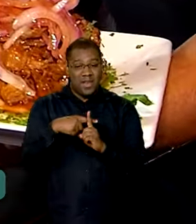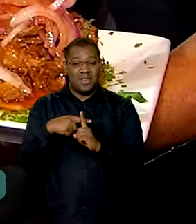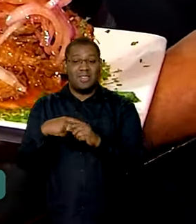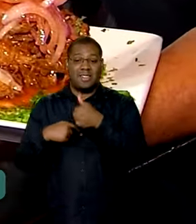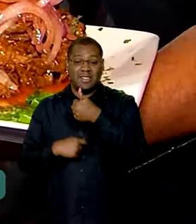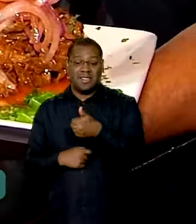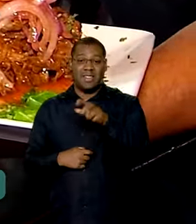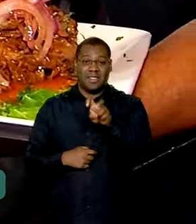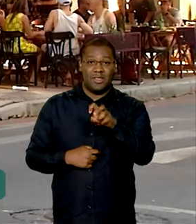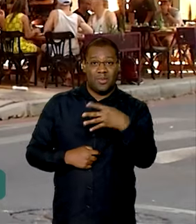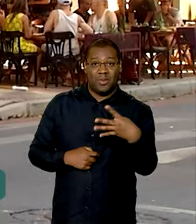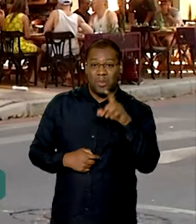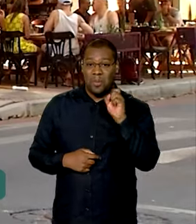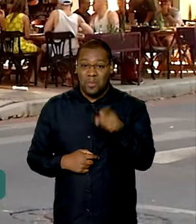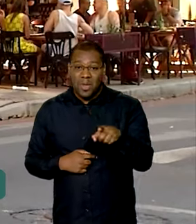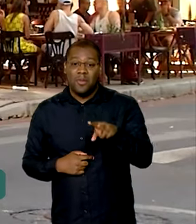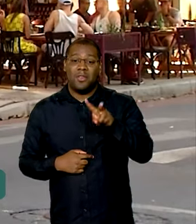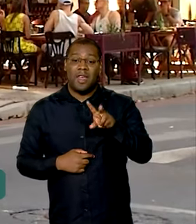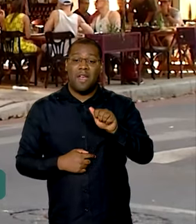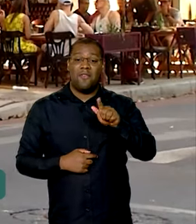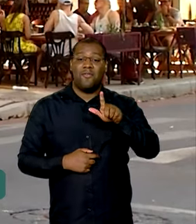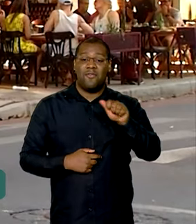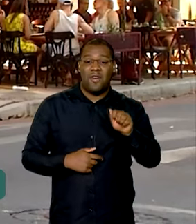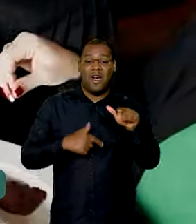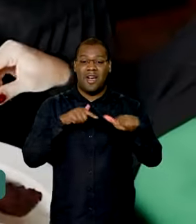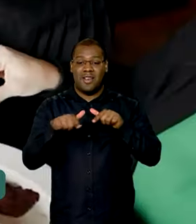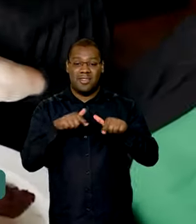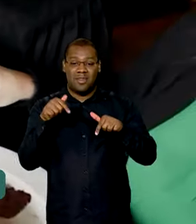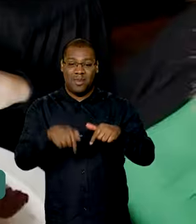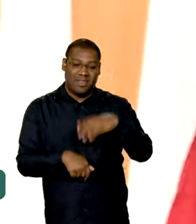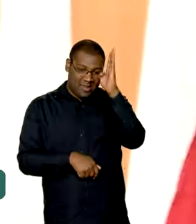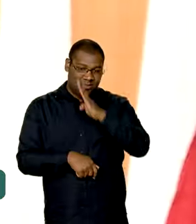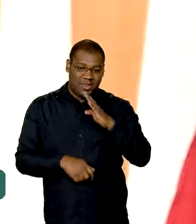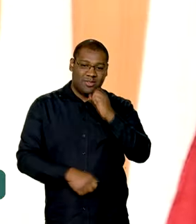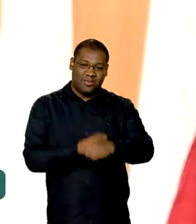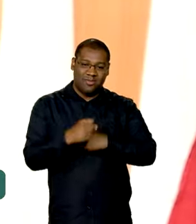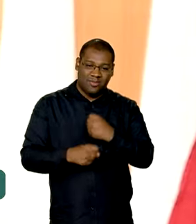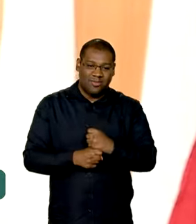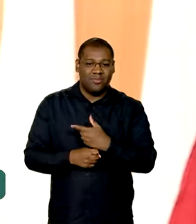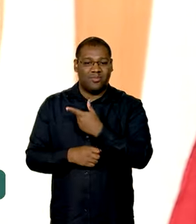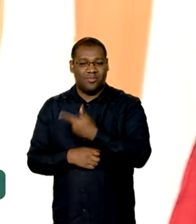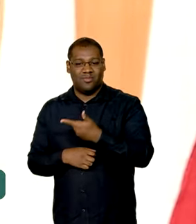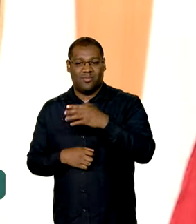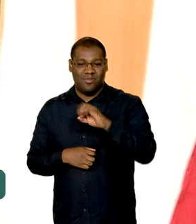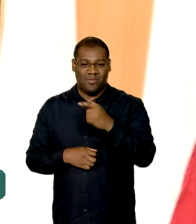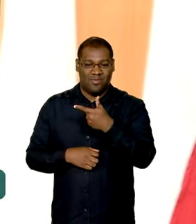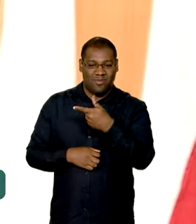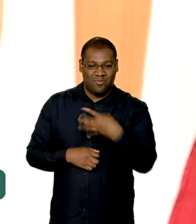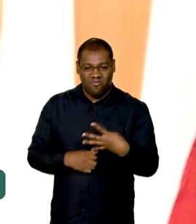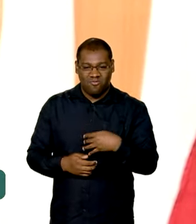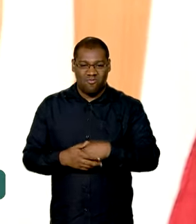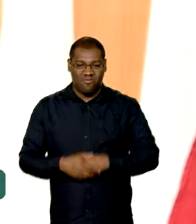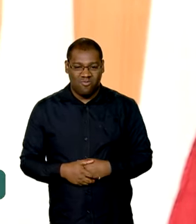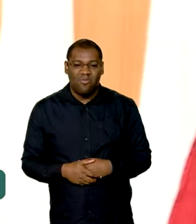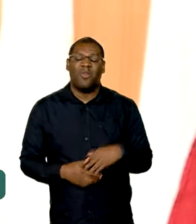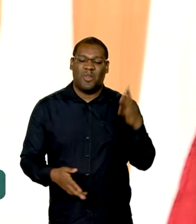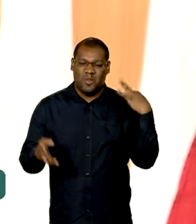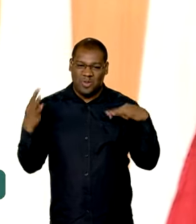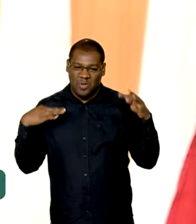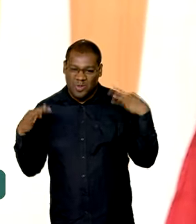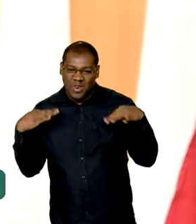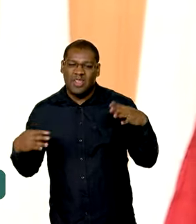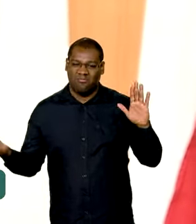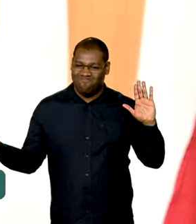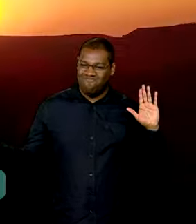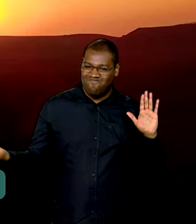novas vagas de trabalho no país só este ano. Mais uma barreira sendo rompida pelo turismo, pelo